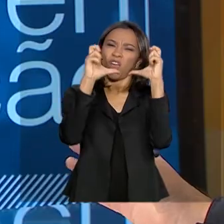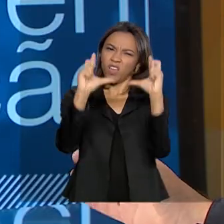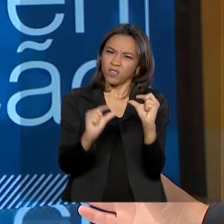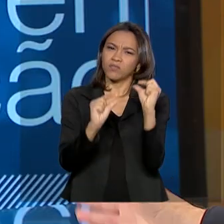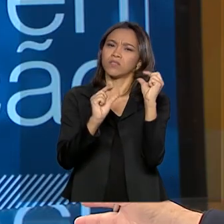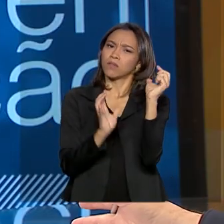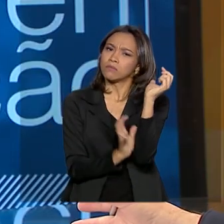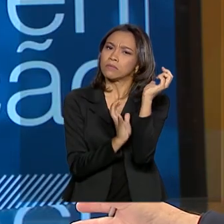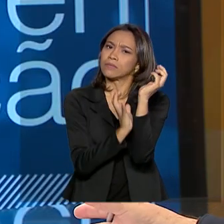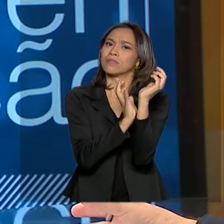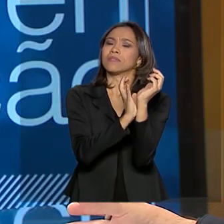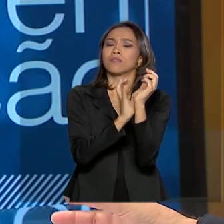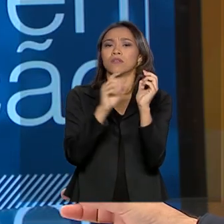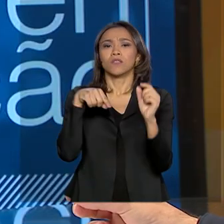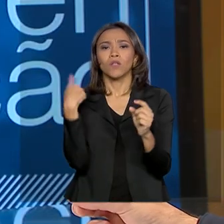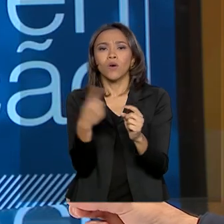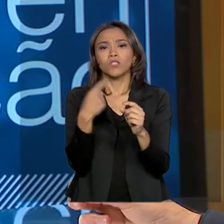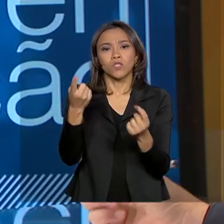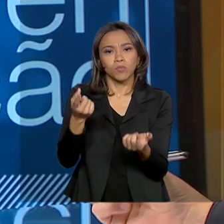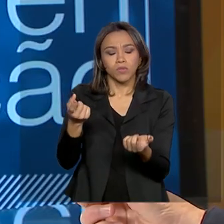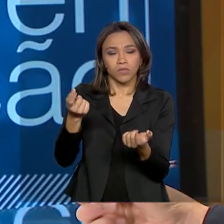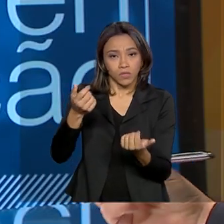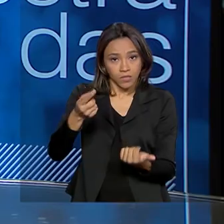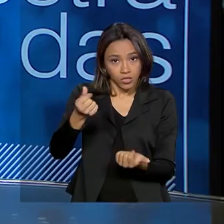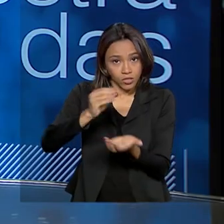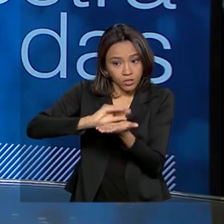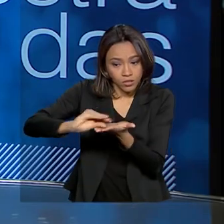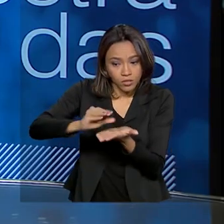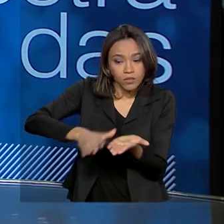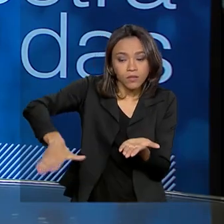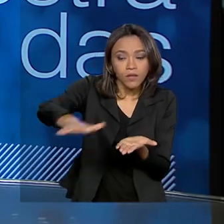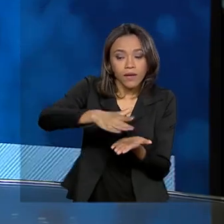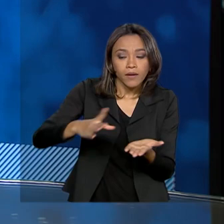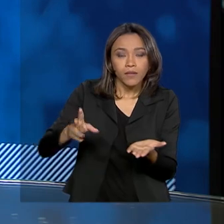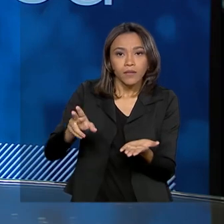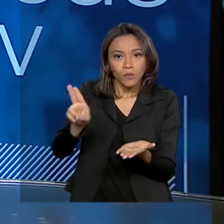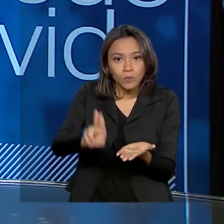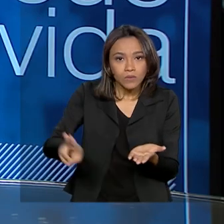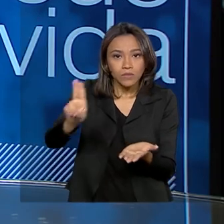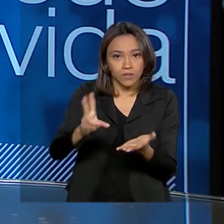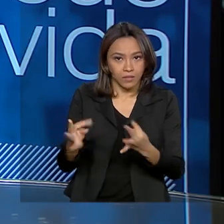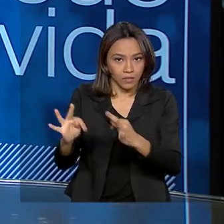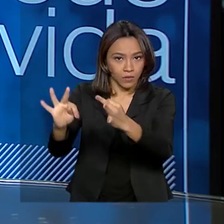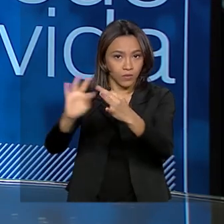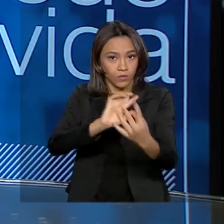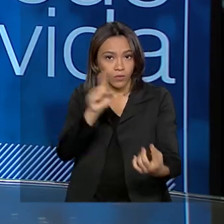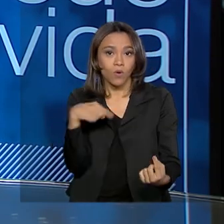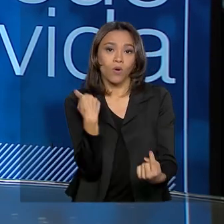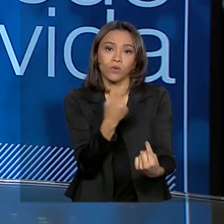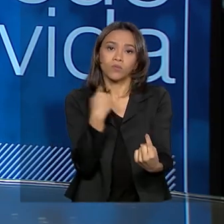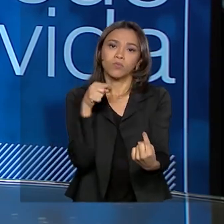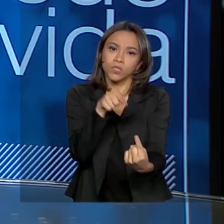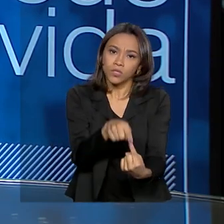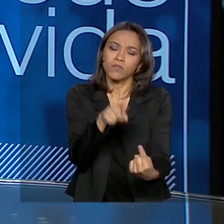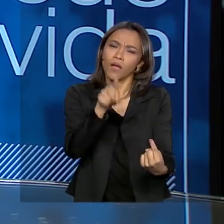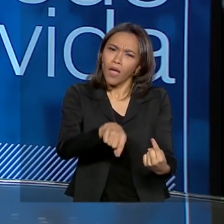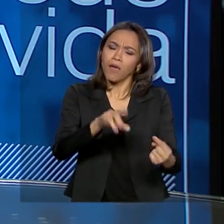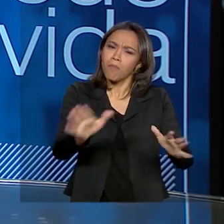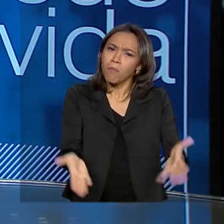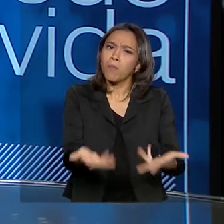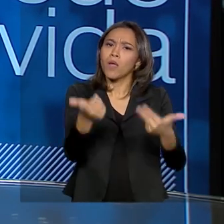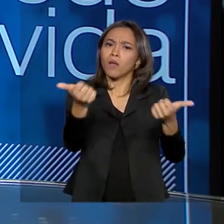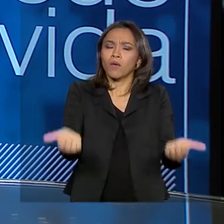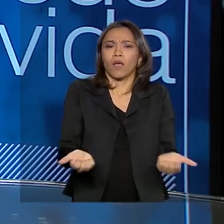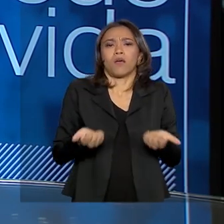processos, investindo em tecnologia e a ideia nossa, do nosso trabalho, é aprimorar o processo de